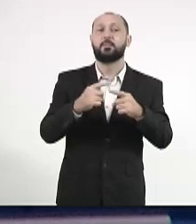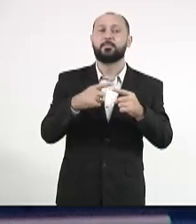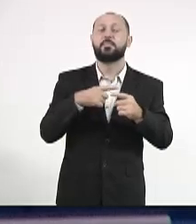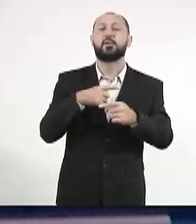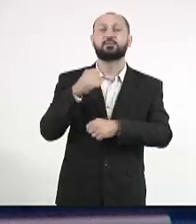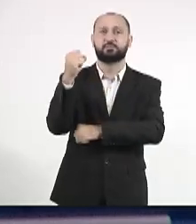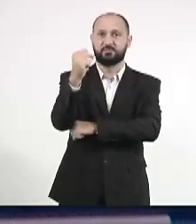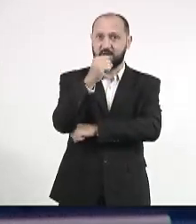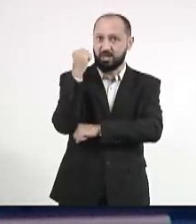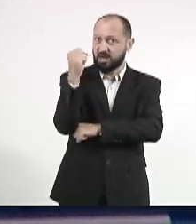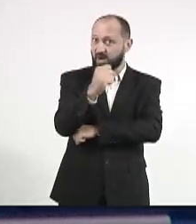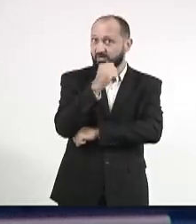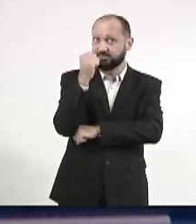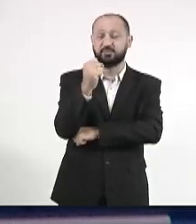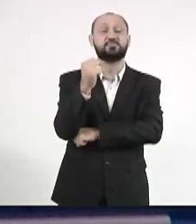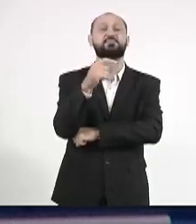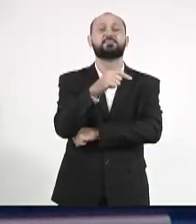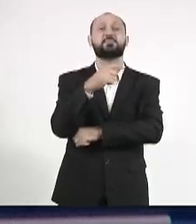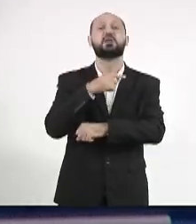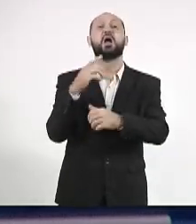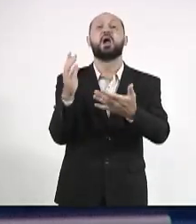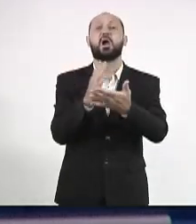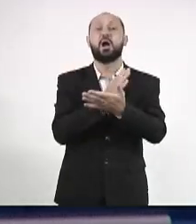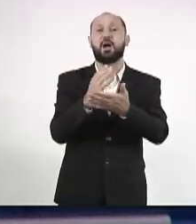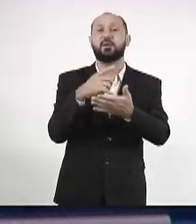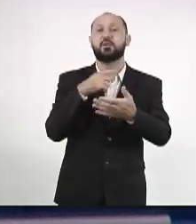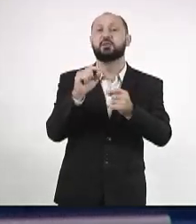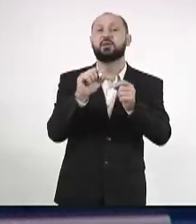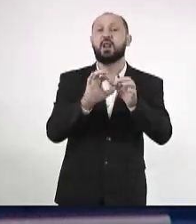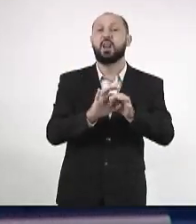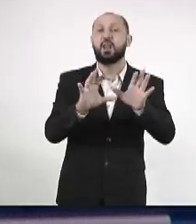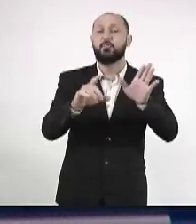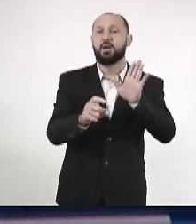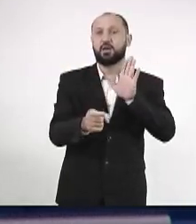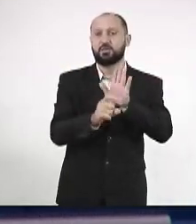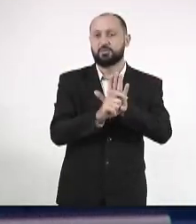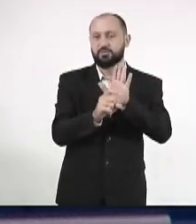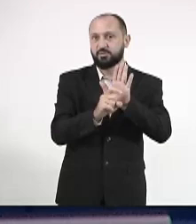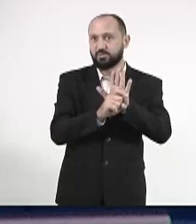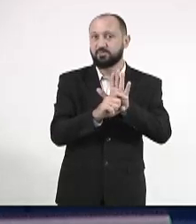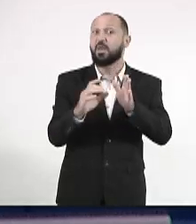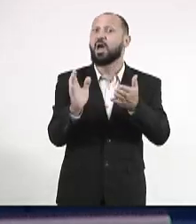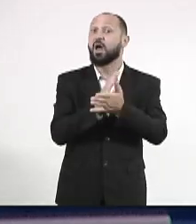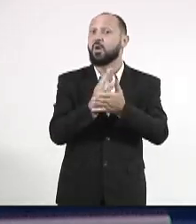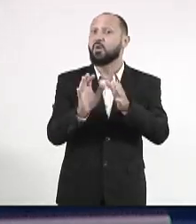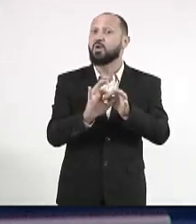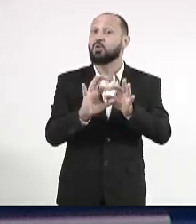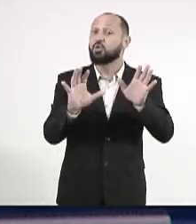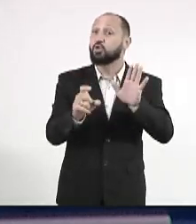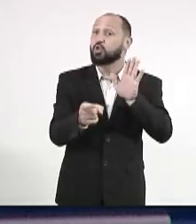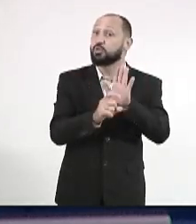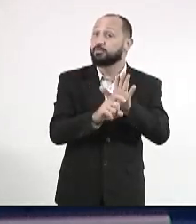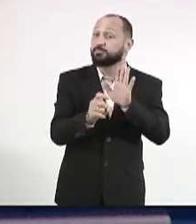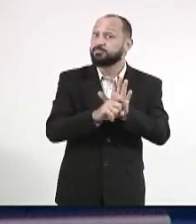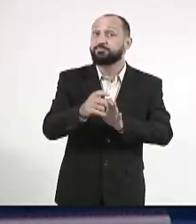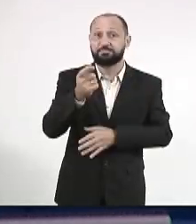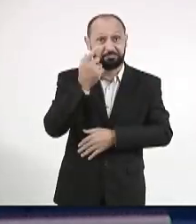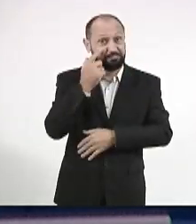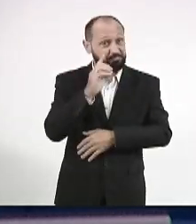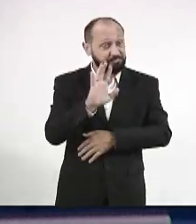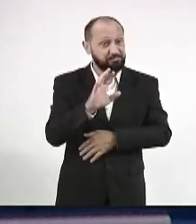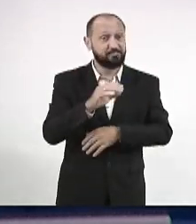grave, a coisa está grave. E tem gente querendo liberar as drogas. Tem gente querendo liberar as drogas. Quer dizer,